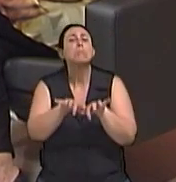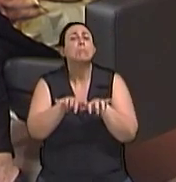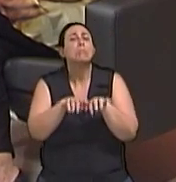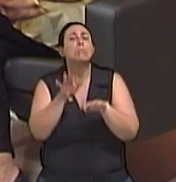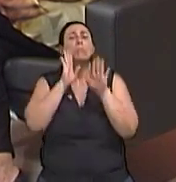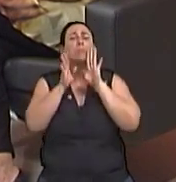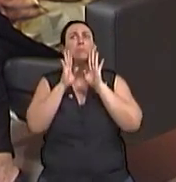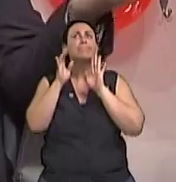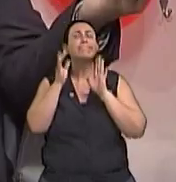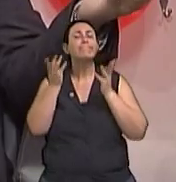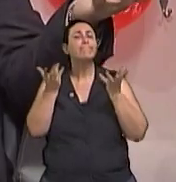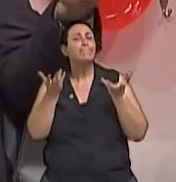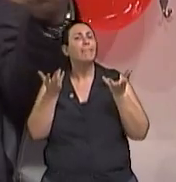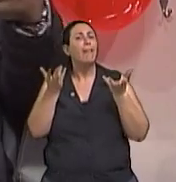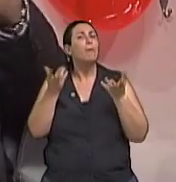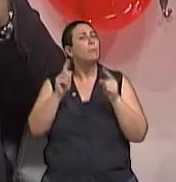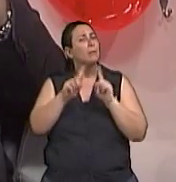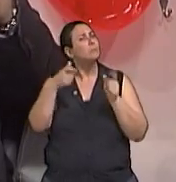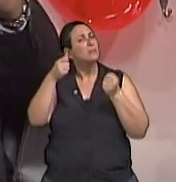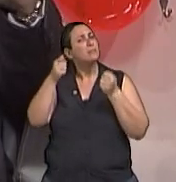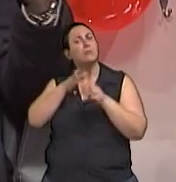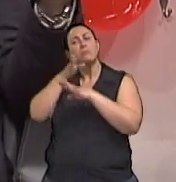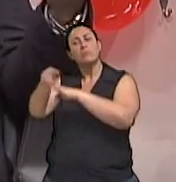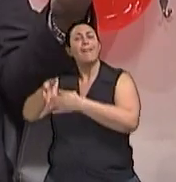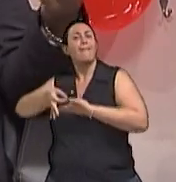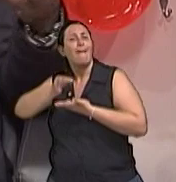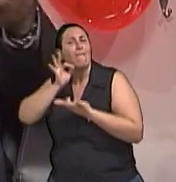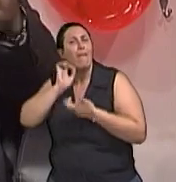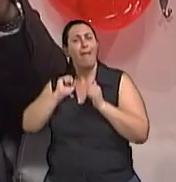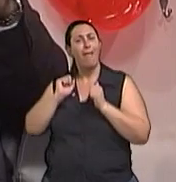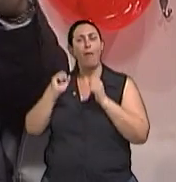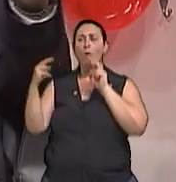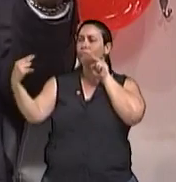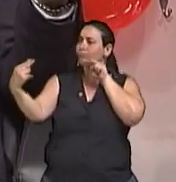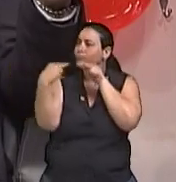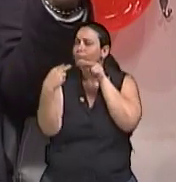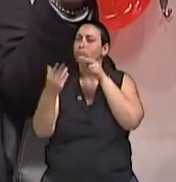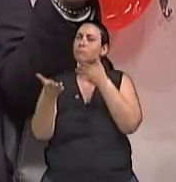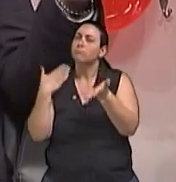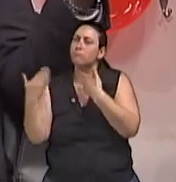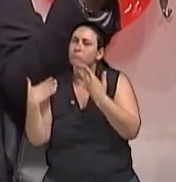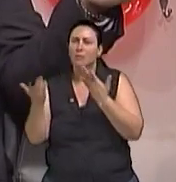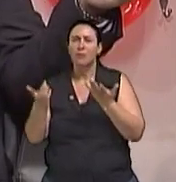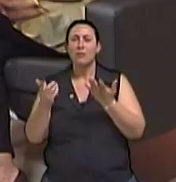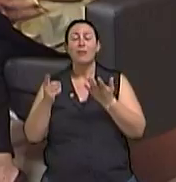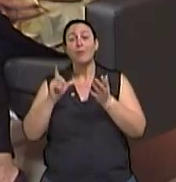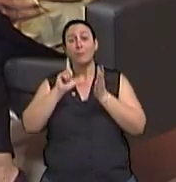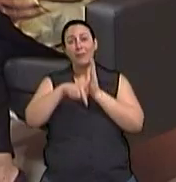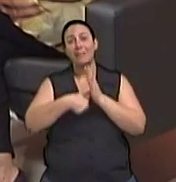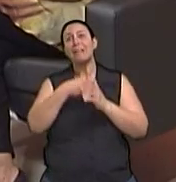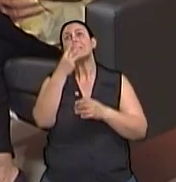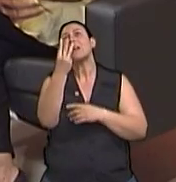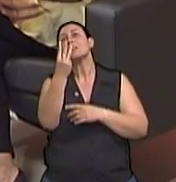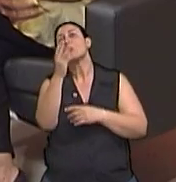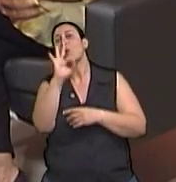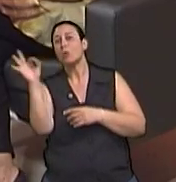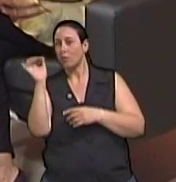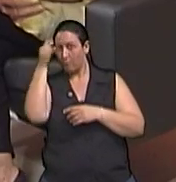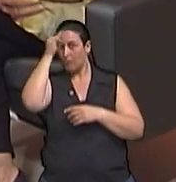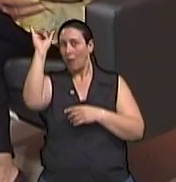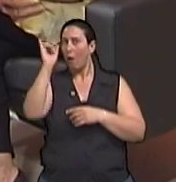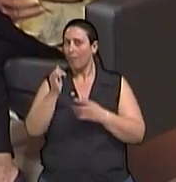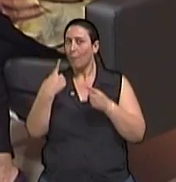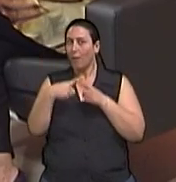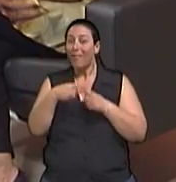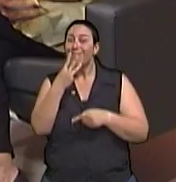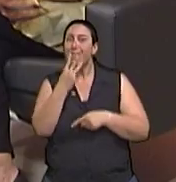Facebook, né? Combina e vai bater um papo, Tomar um cafezinho, não após as três ou quatro da tarde, que senão pode dar insônia, Ah, sim, sim, sim.